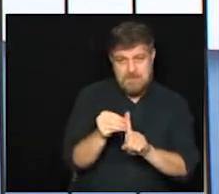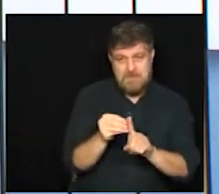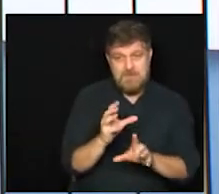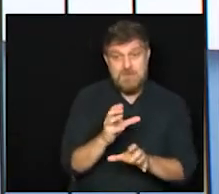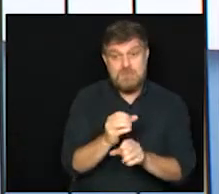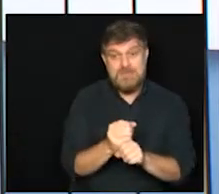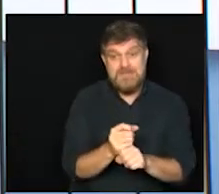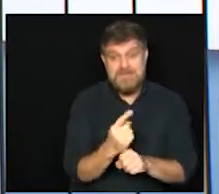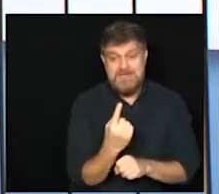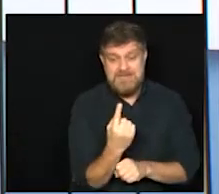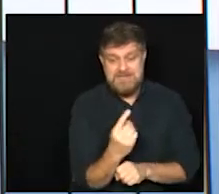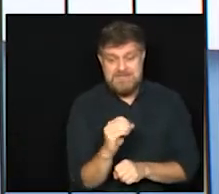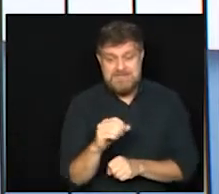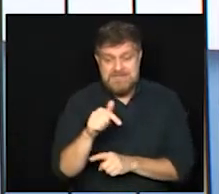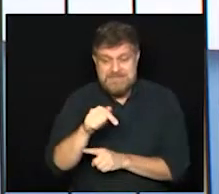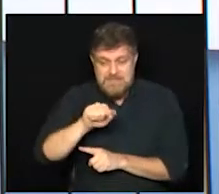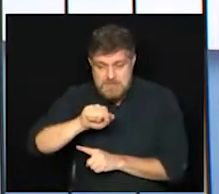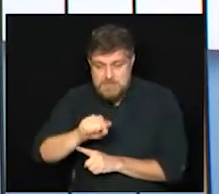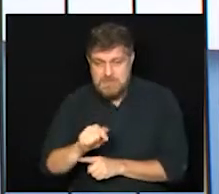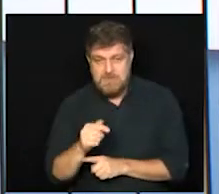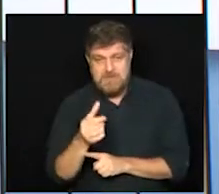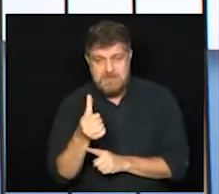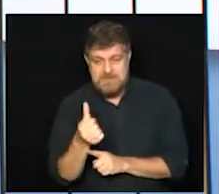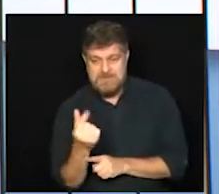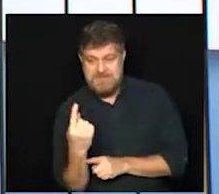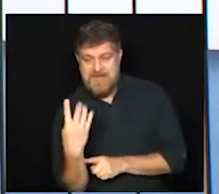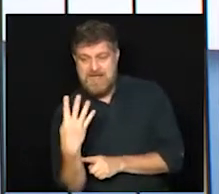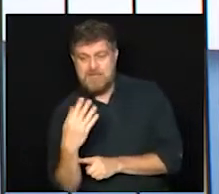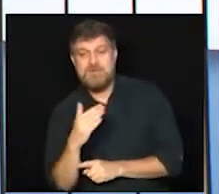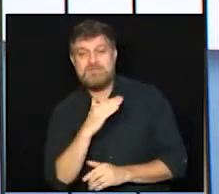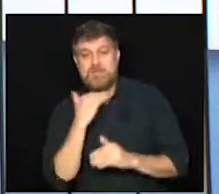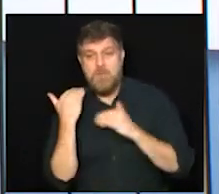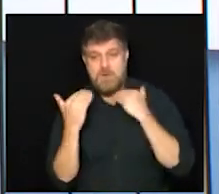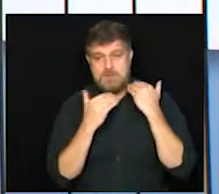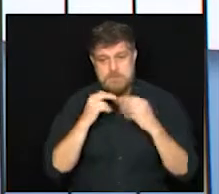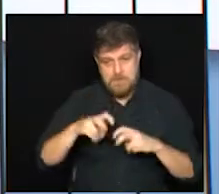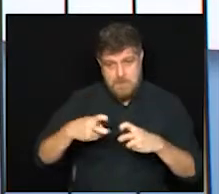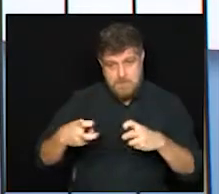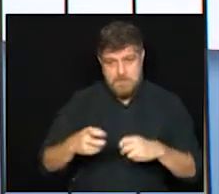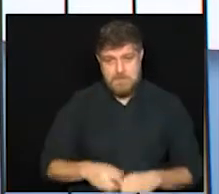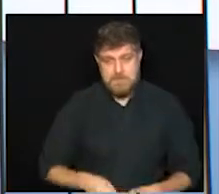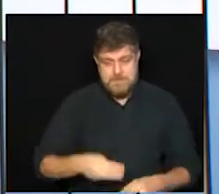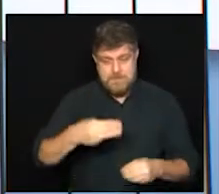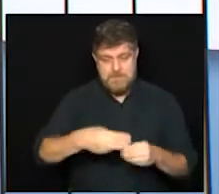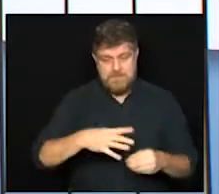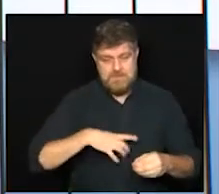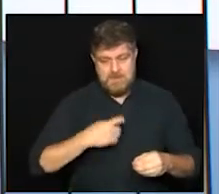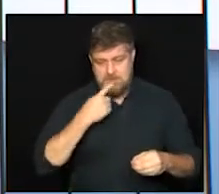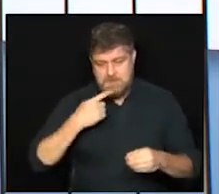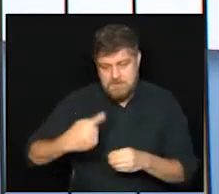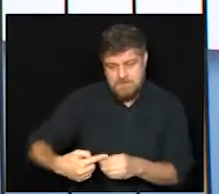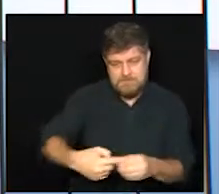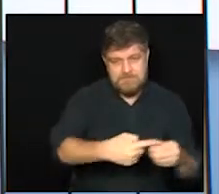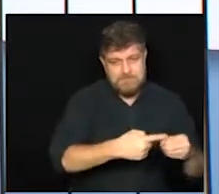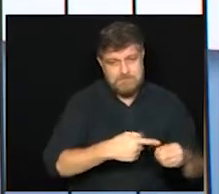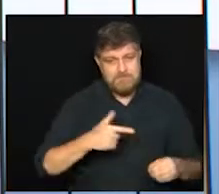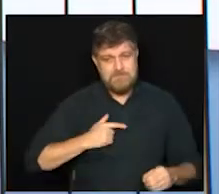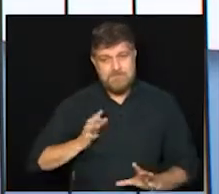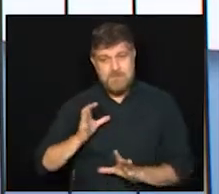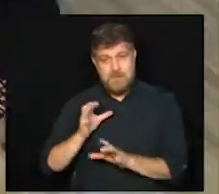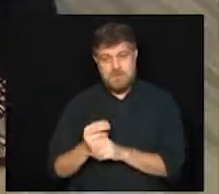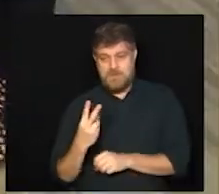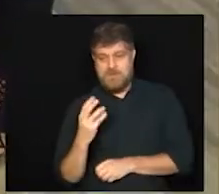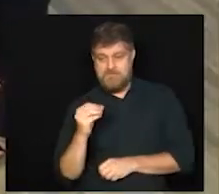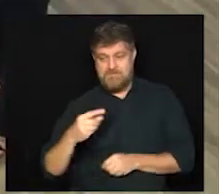107 mil, 614 óbitos. Vamos agora falar da região metropolitana de Campinas, que compreende 20